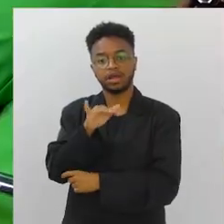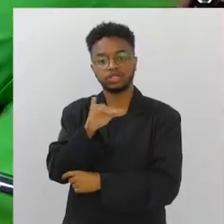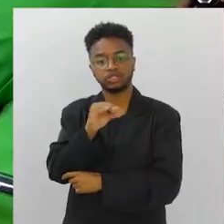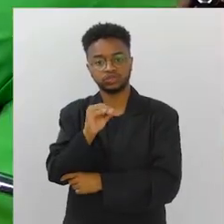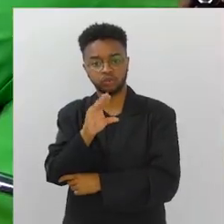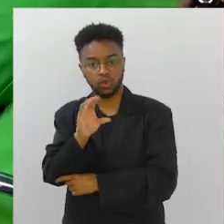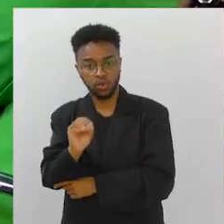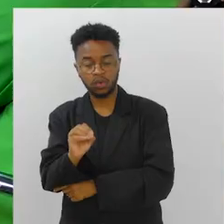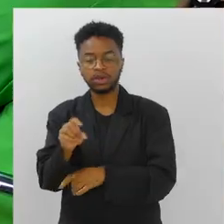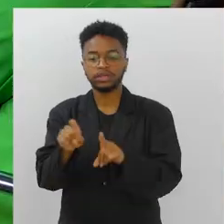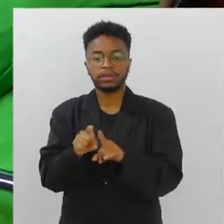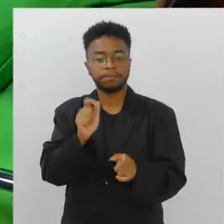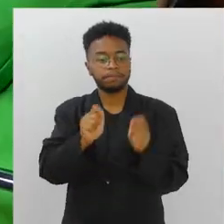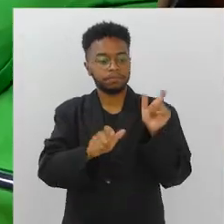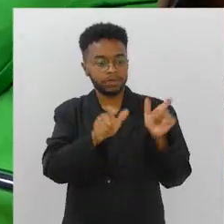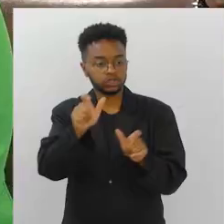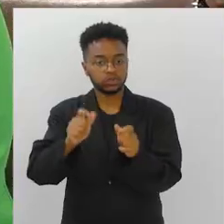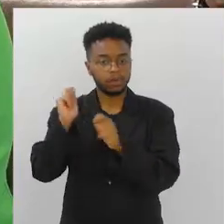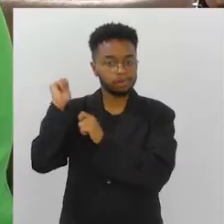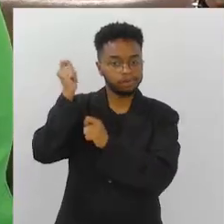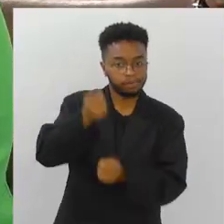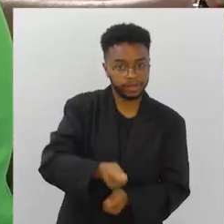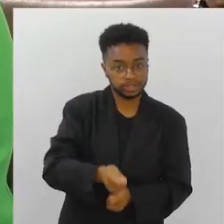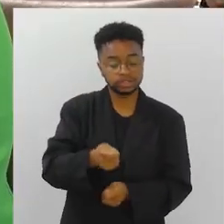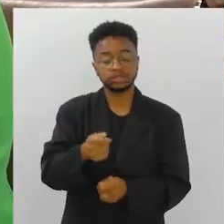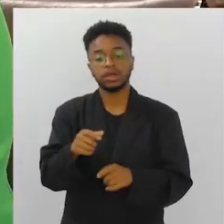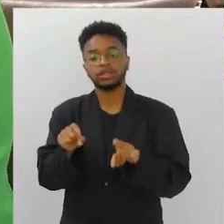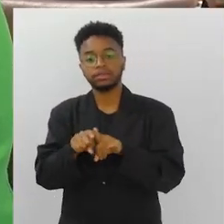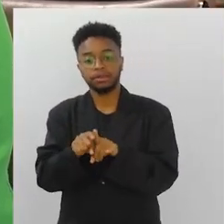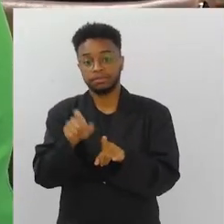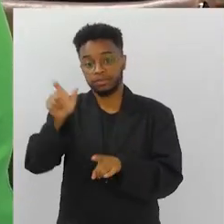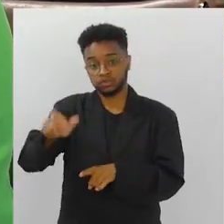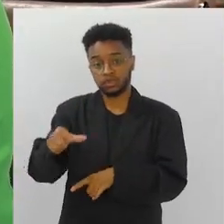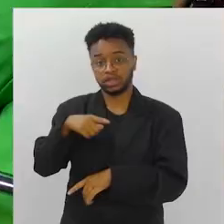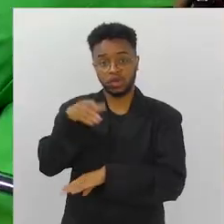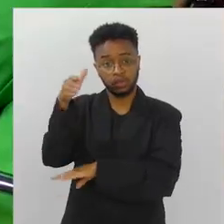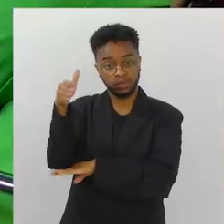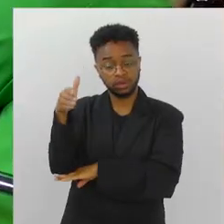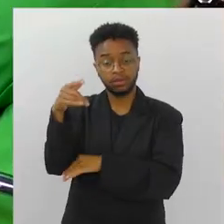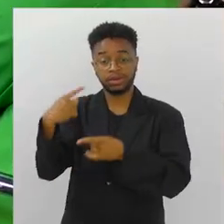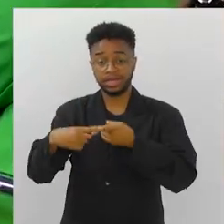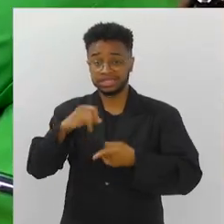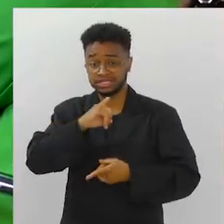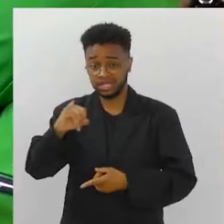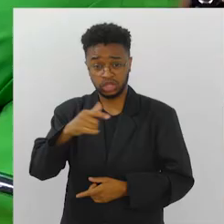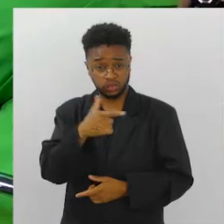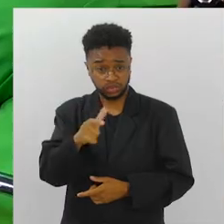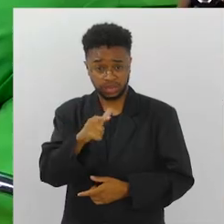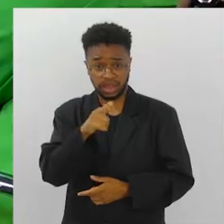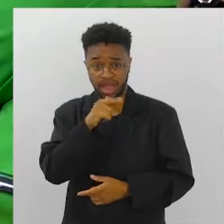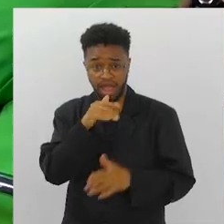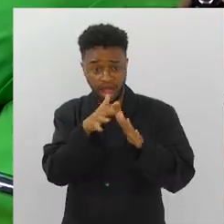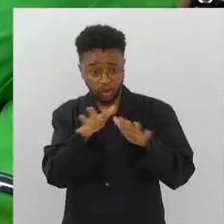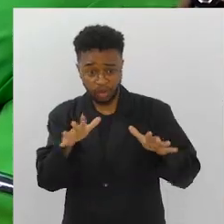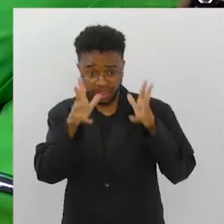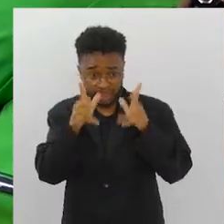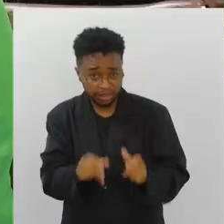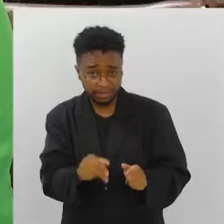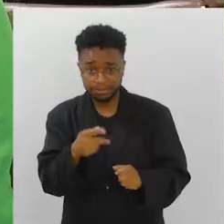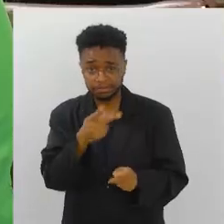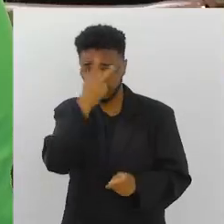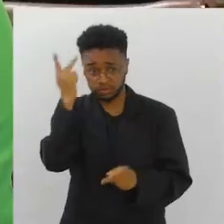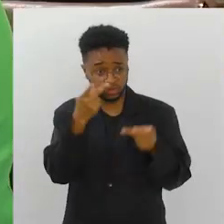as marisqueiras, o pescador, é o dono da pousada, porque se o mar não estiver ali em condições... estiver